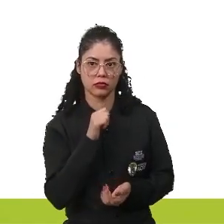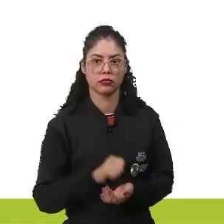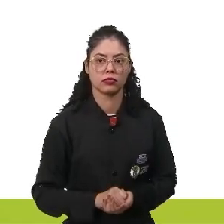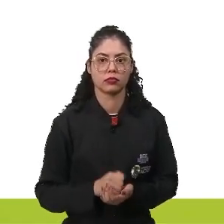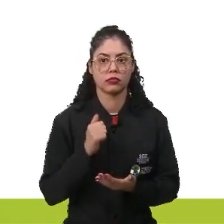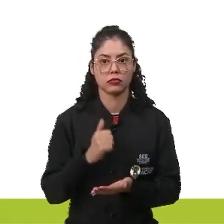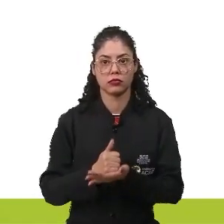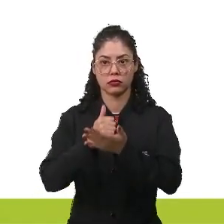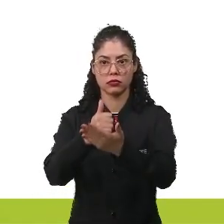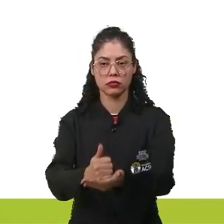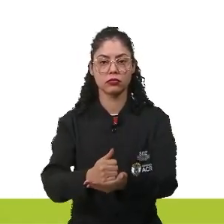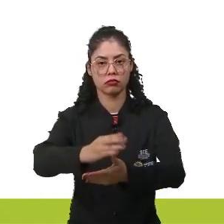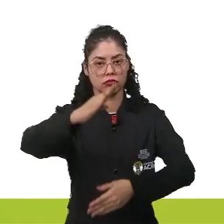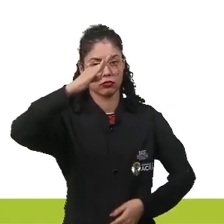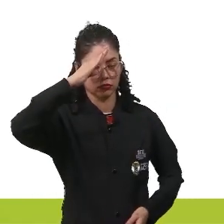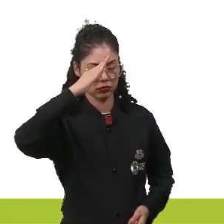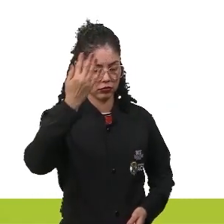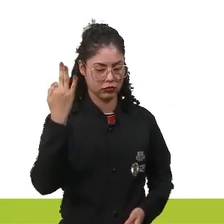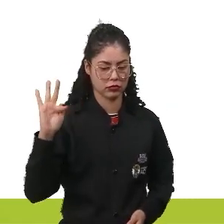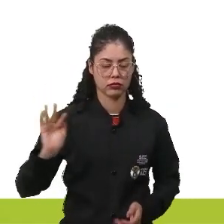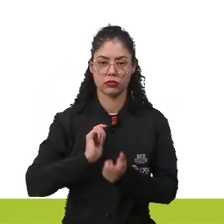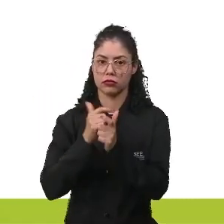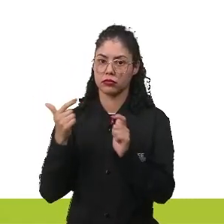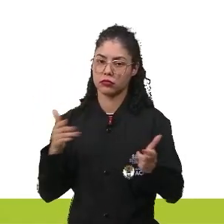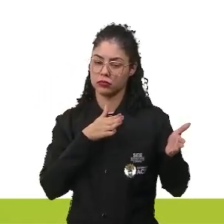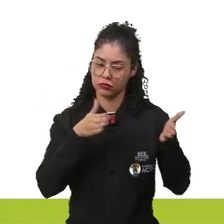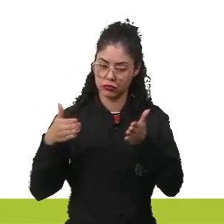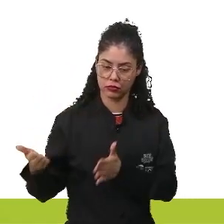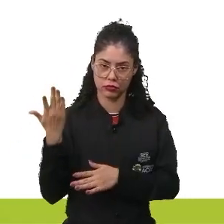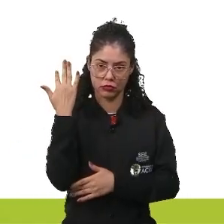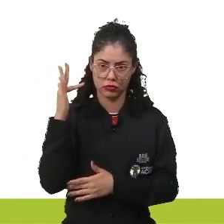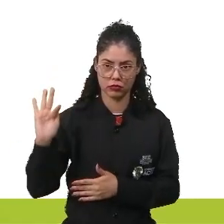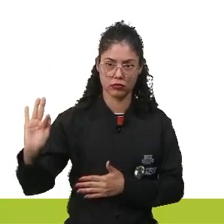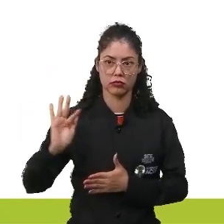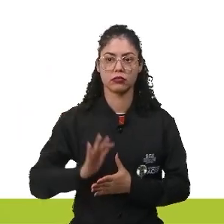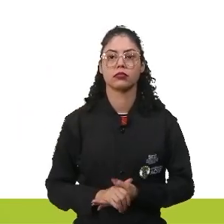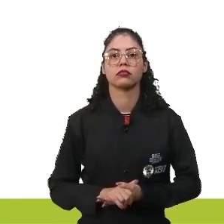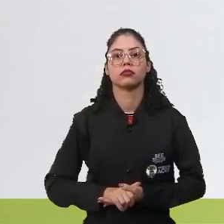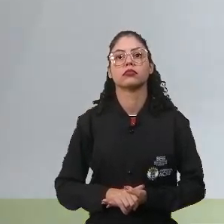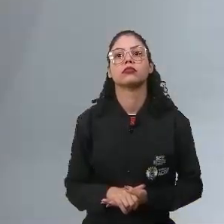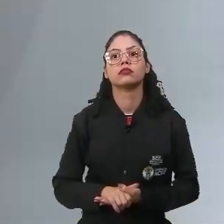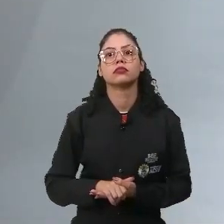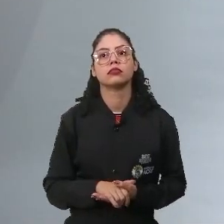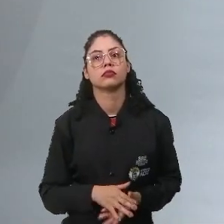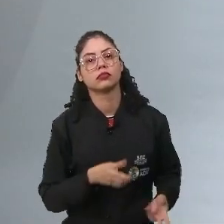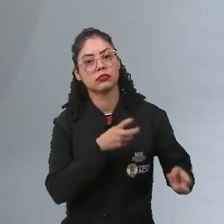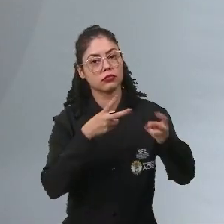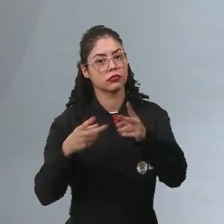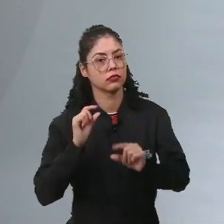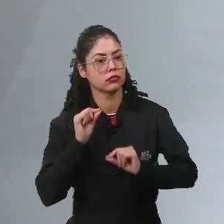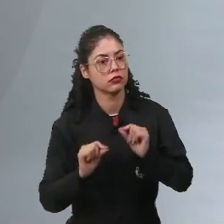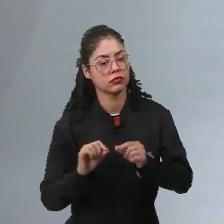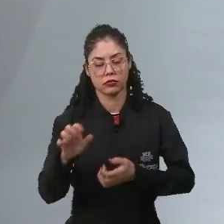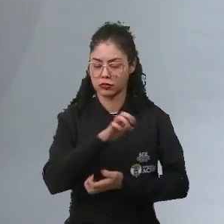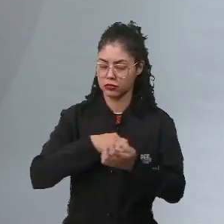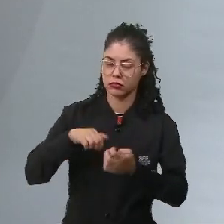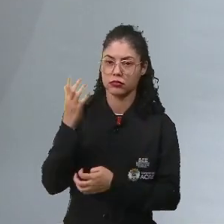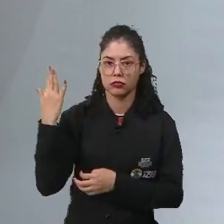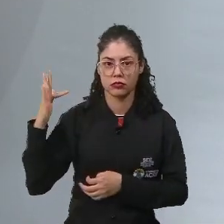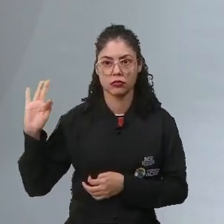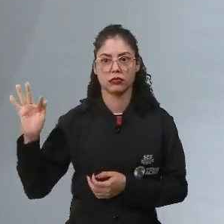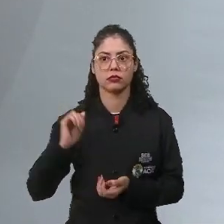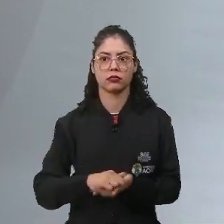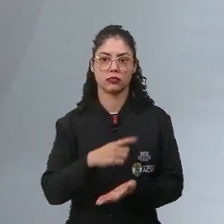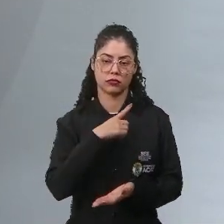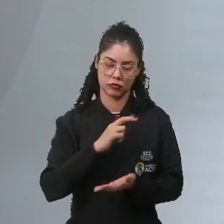girondinos, do exército francês e de grande parte da população francesa. Bom, se percebe, então, o quê? Que com a Revolução Francesa,